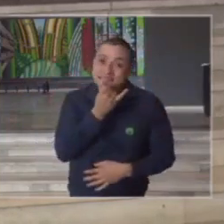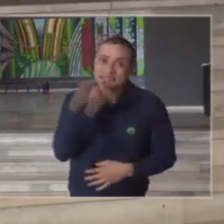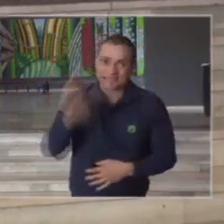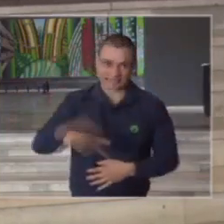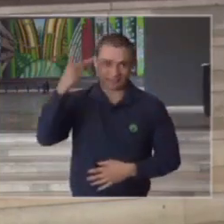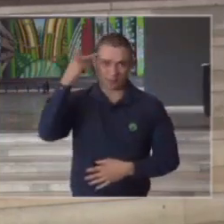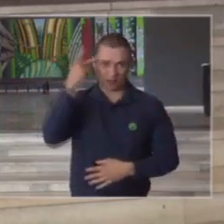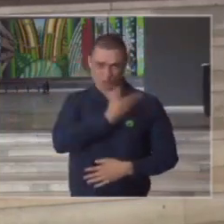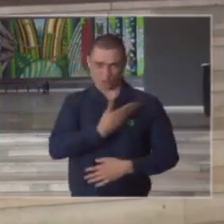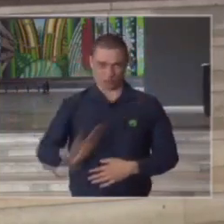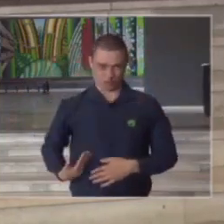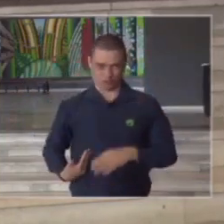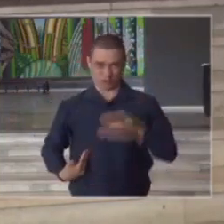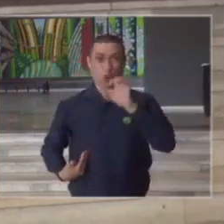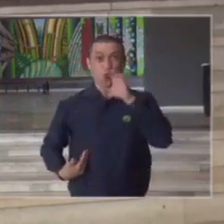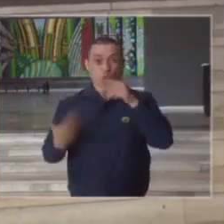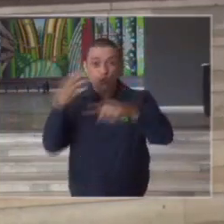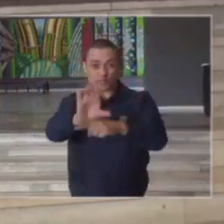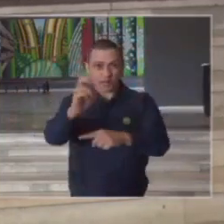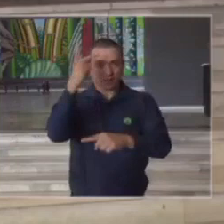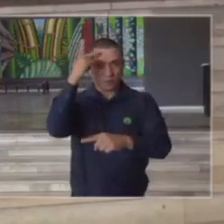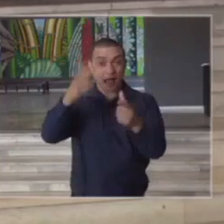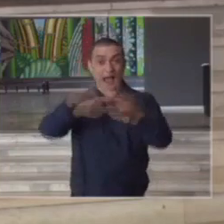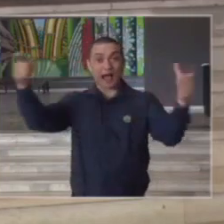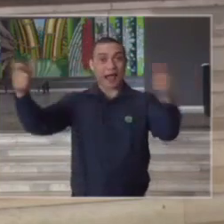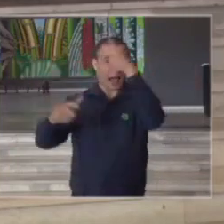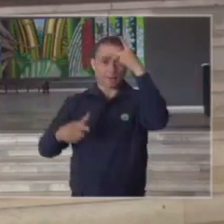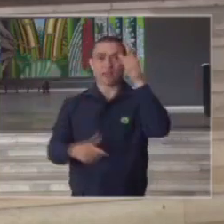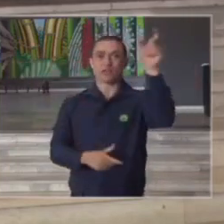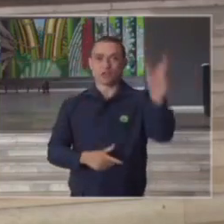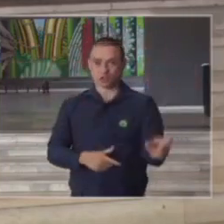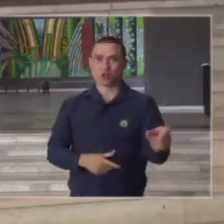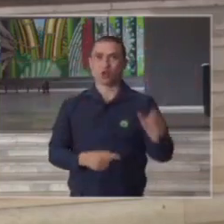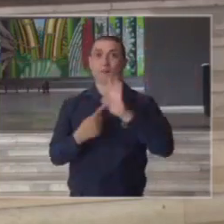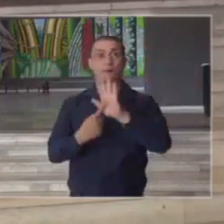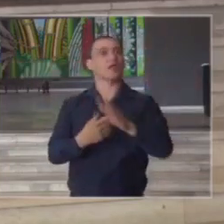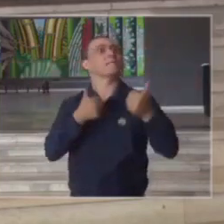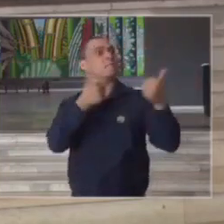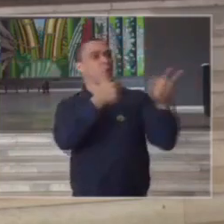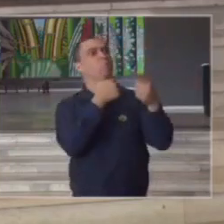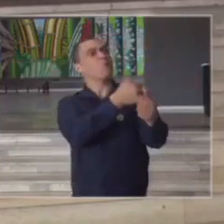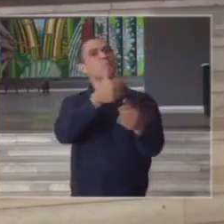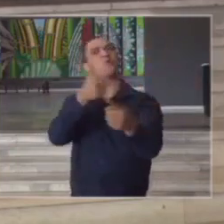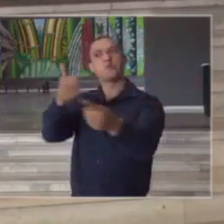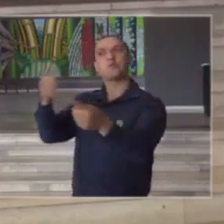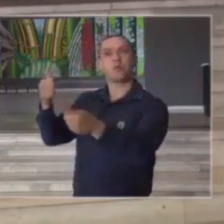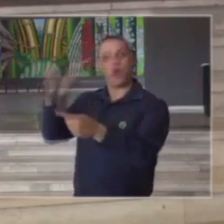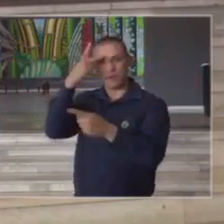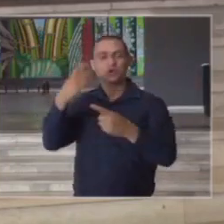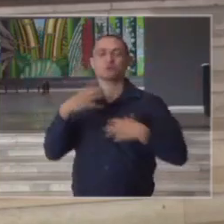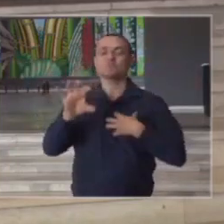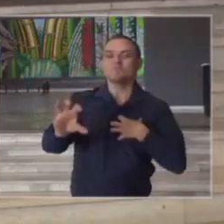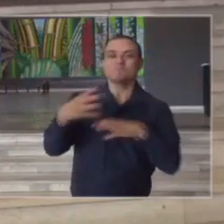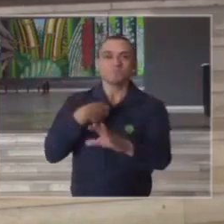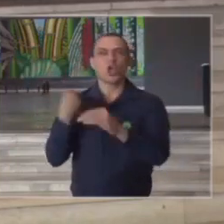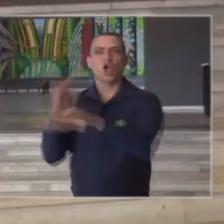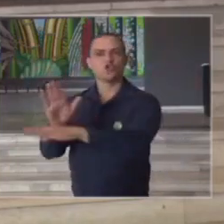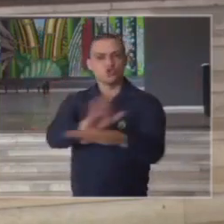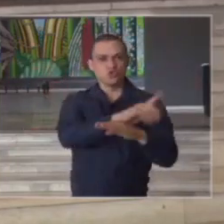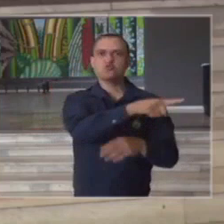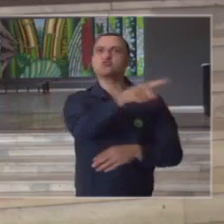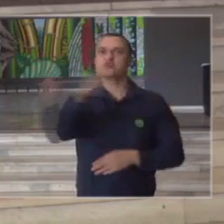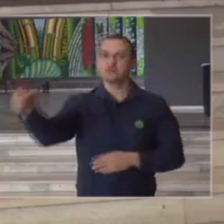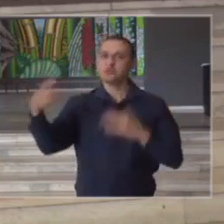tem observado que na maior parte das pessoas tem aparecido o que há de melhor a demonstração de solidariedade tem sido